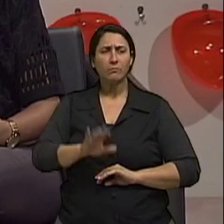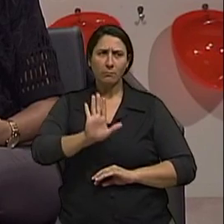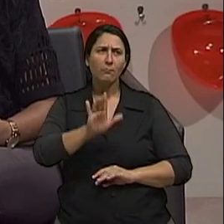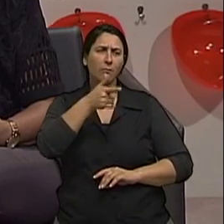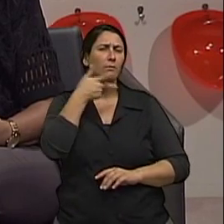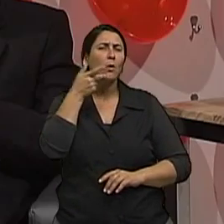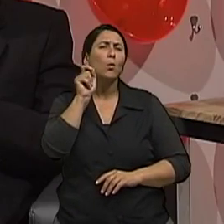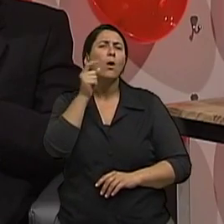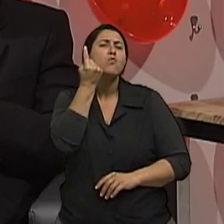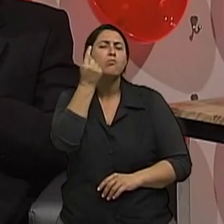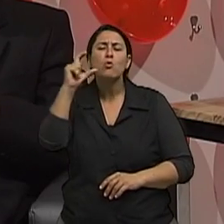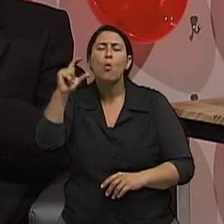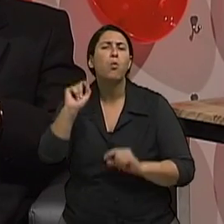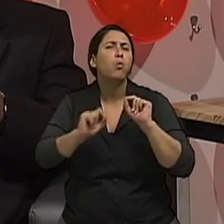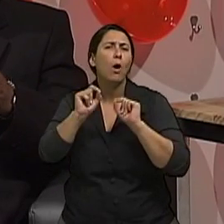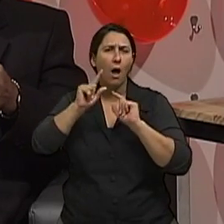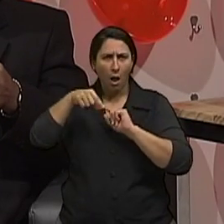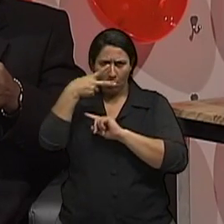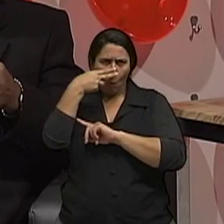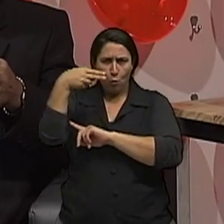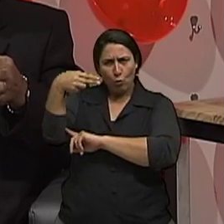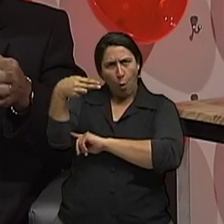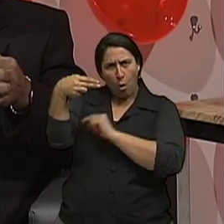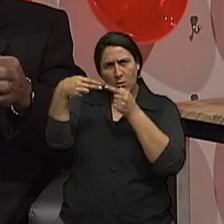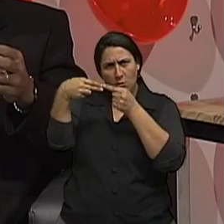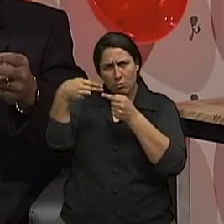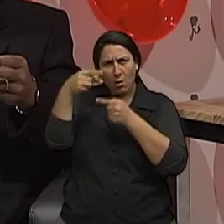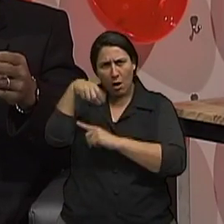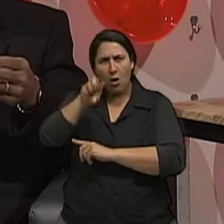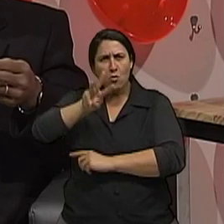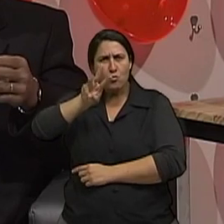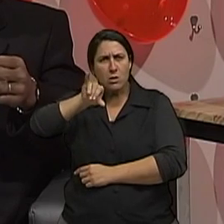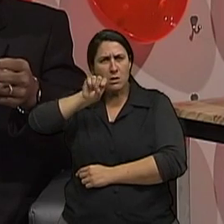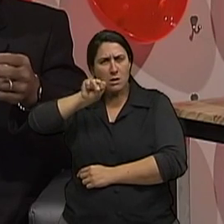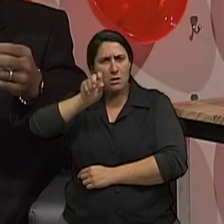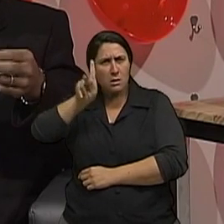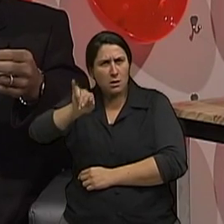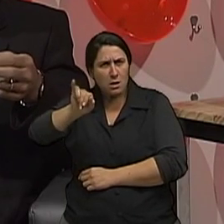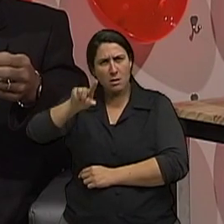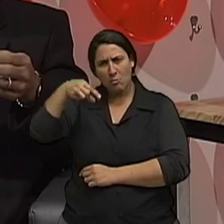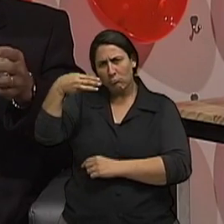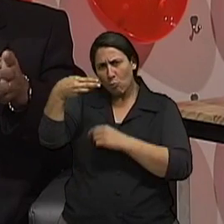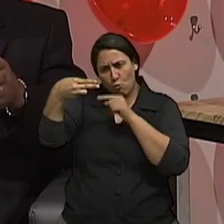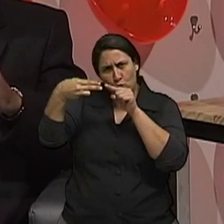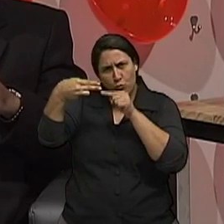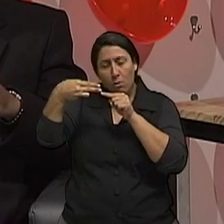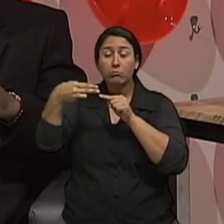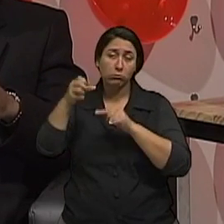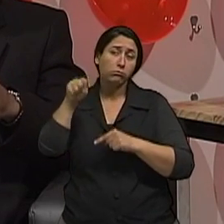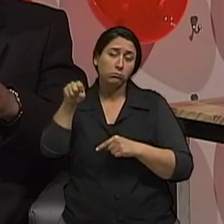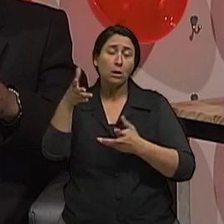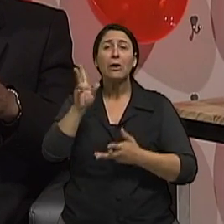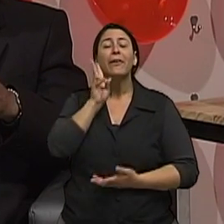dedinhos de uísque? Isso. Então, é justamente aquele medidor do uísque, aproximadamente... Do uísque é aquilo. Exatamente. Do vinho seria